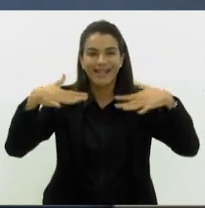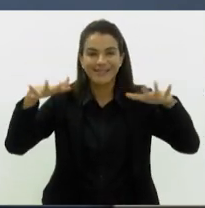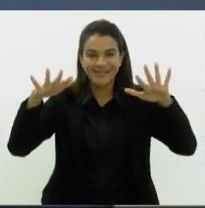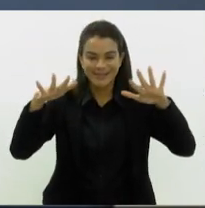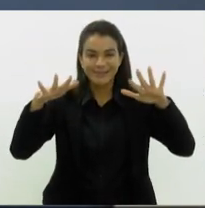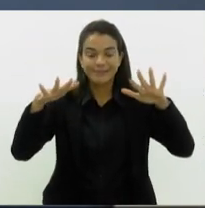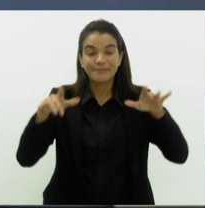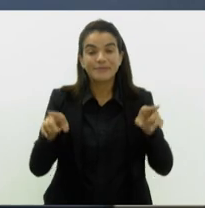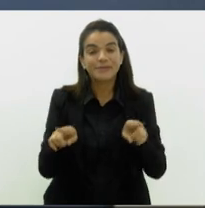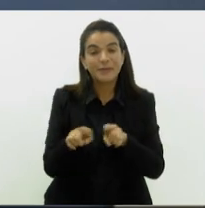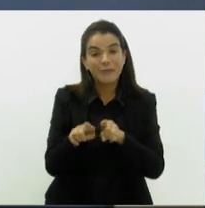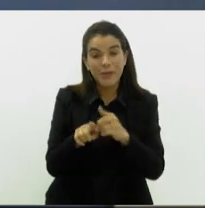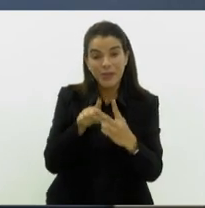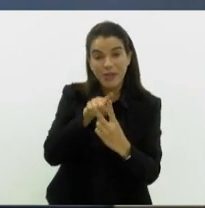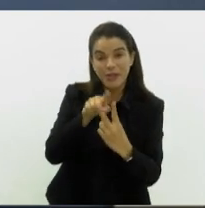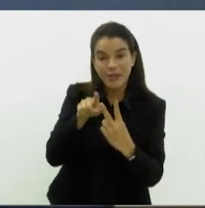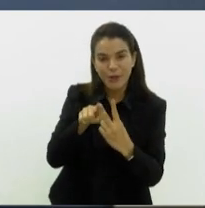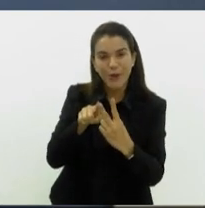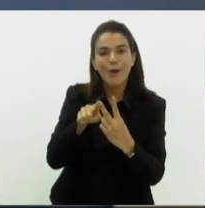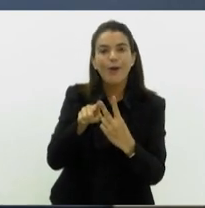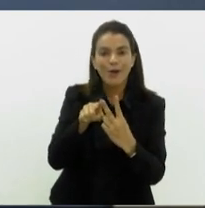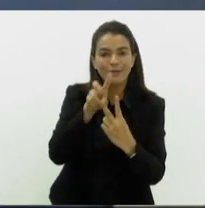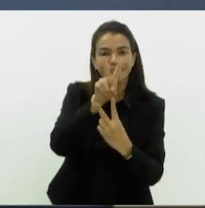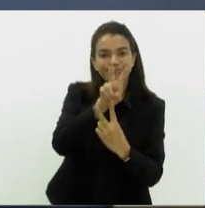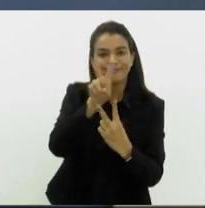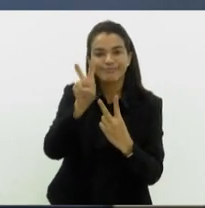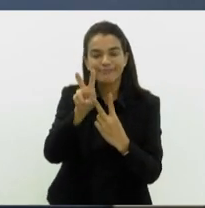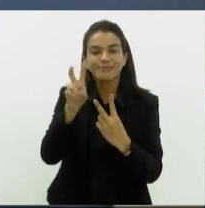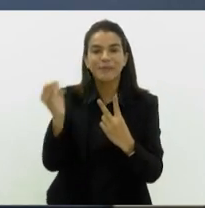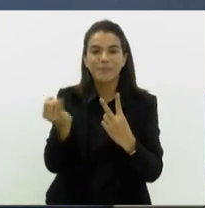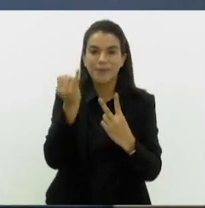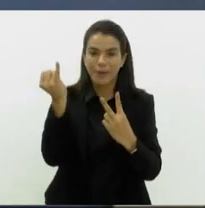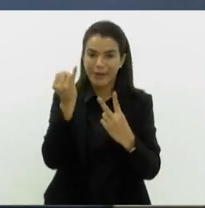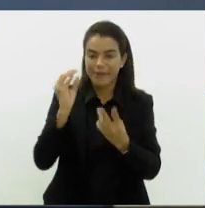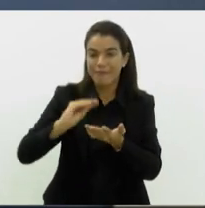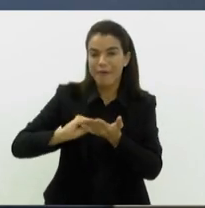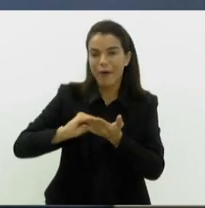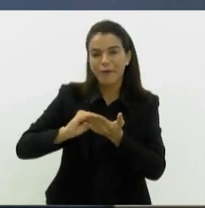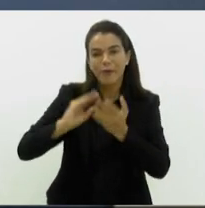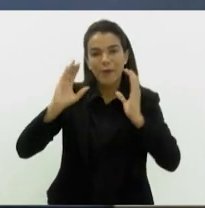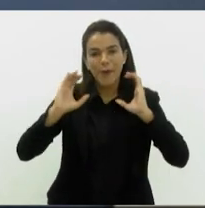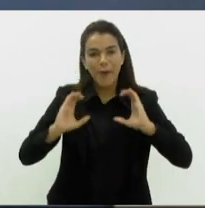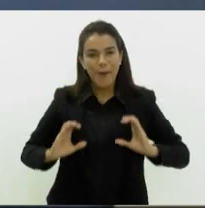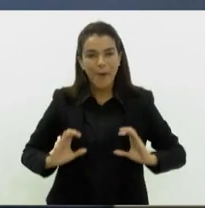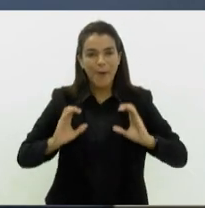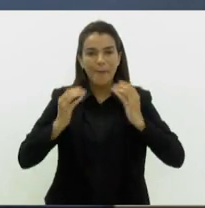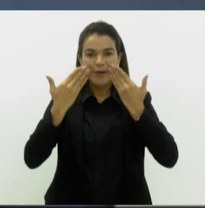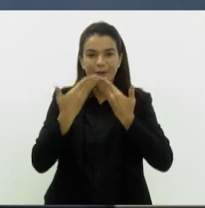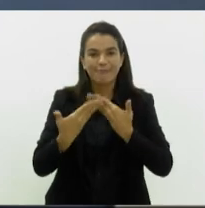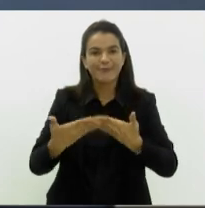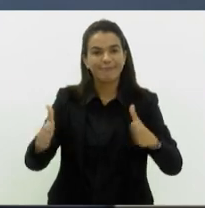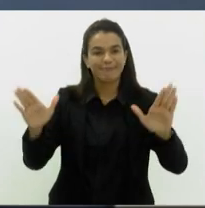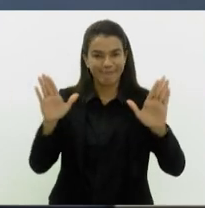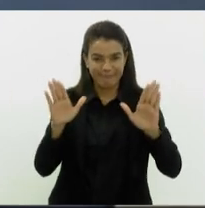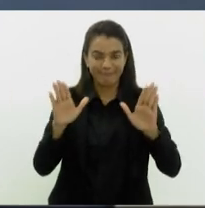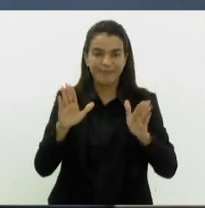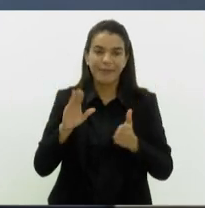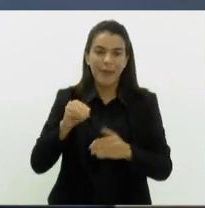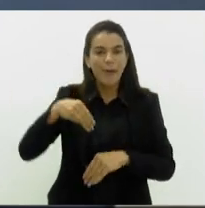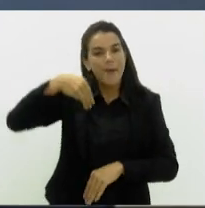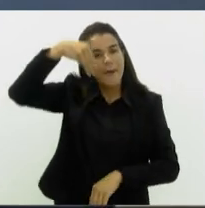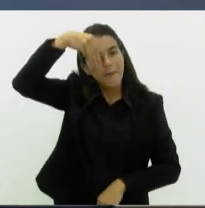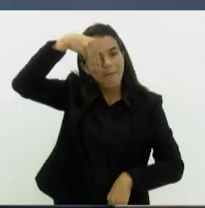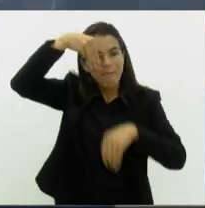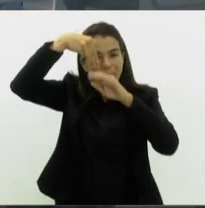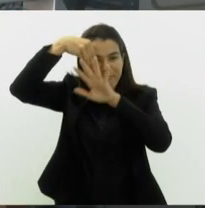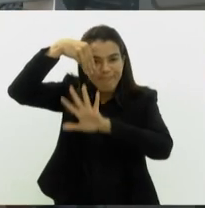Então esses são dois fatores comportamentais muito importantes na evolução dos casos de miopia no mundo